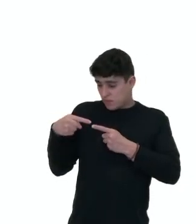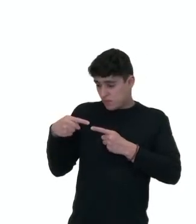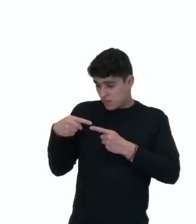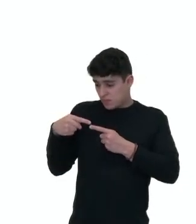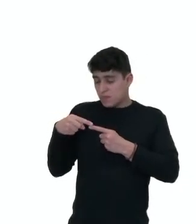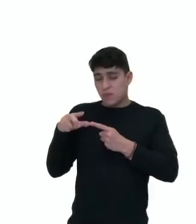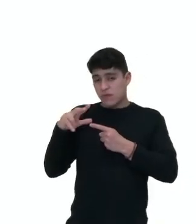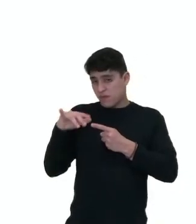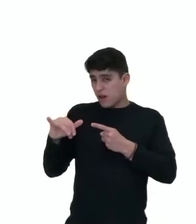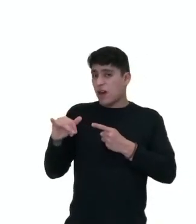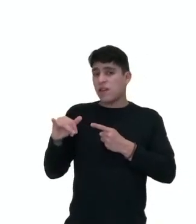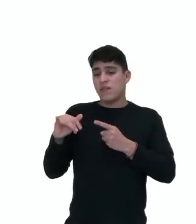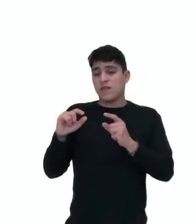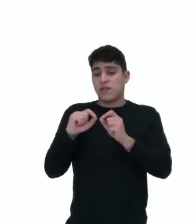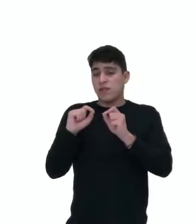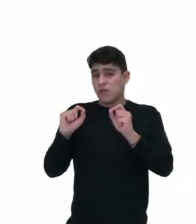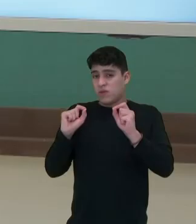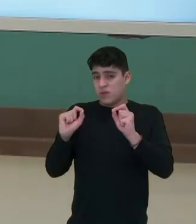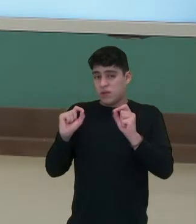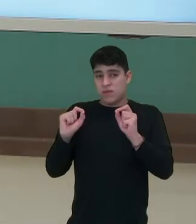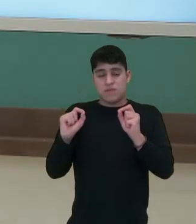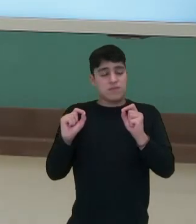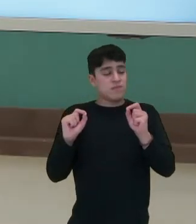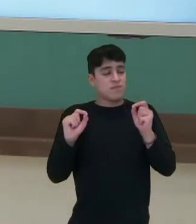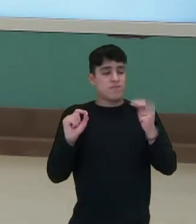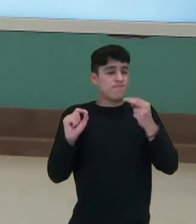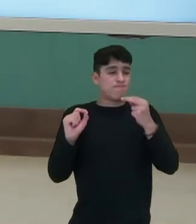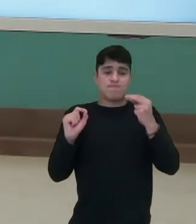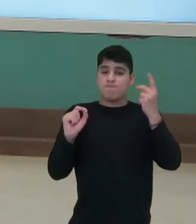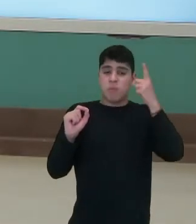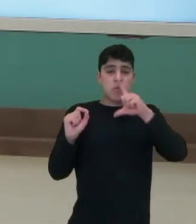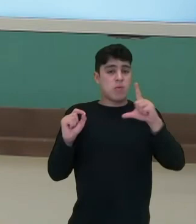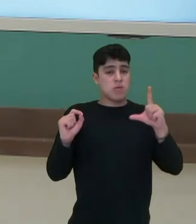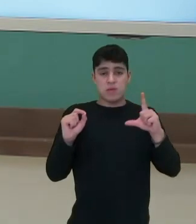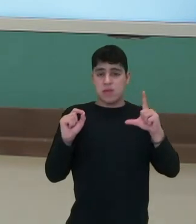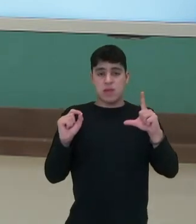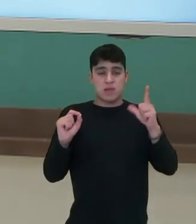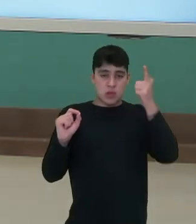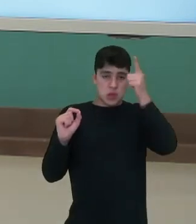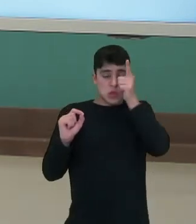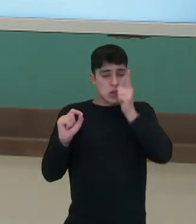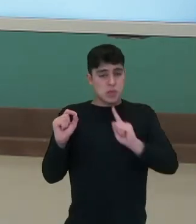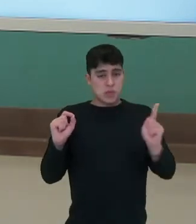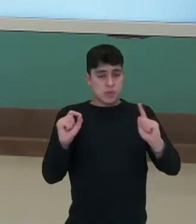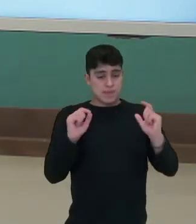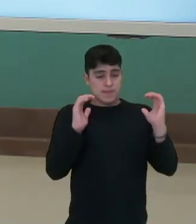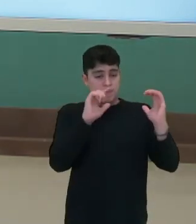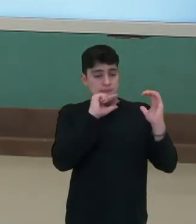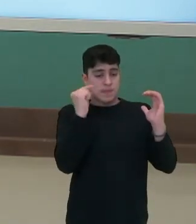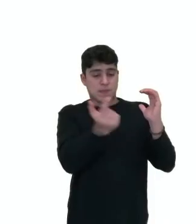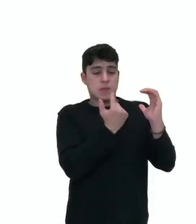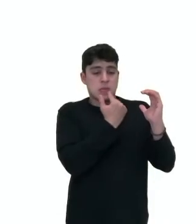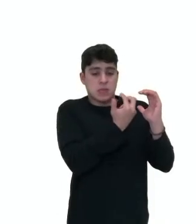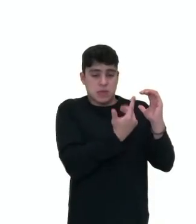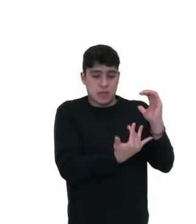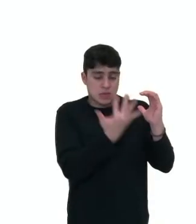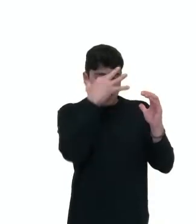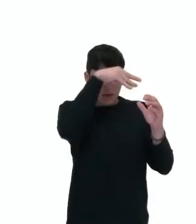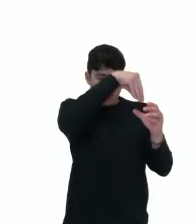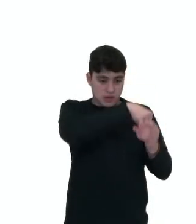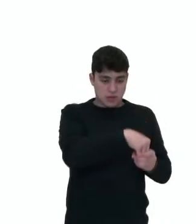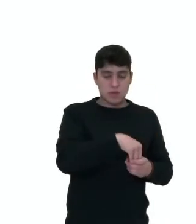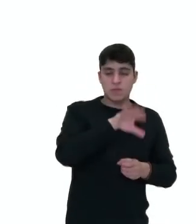impedir que o sangue chegue até o destino. No caso, pode ter alguns sintomas. Por exemplo,